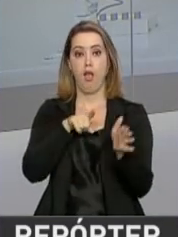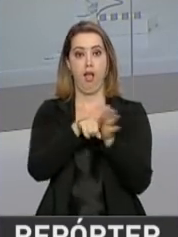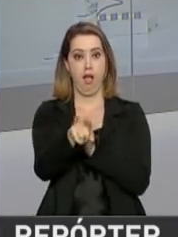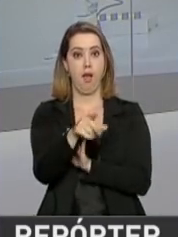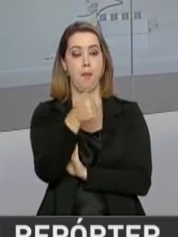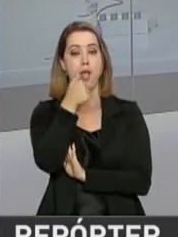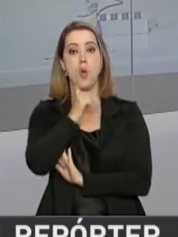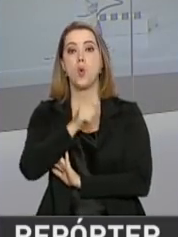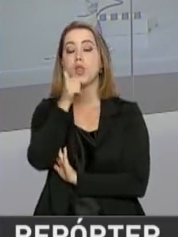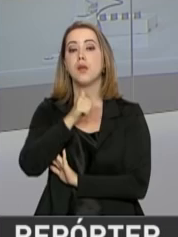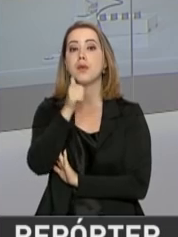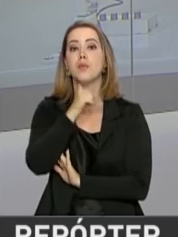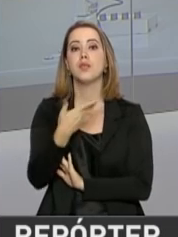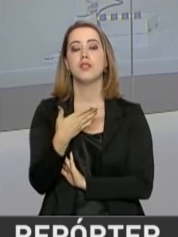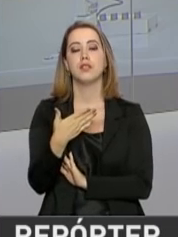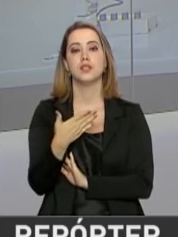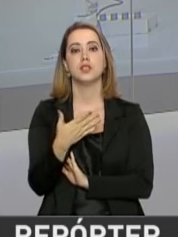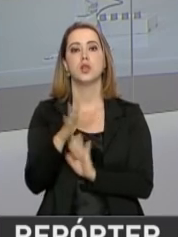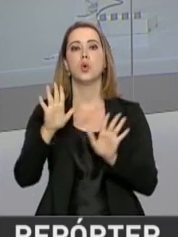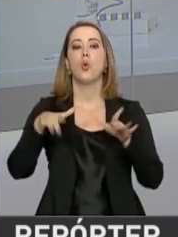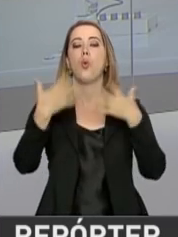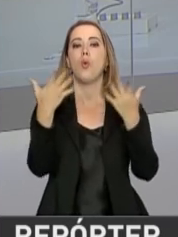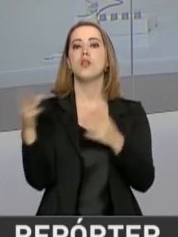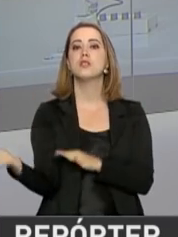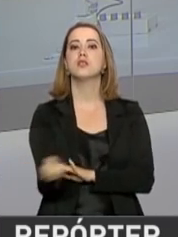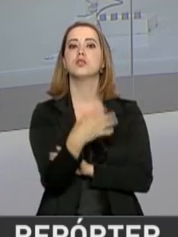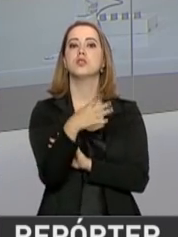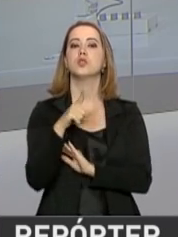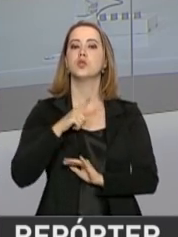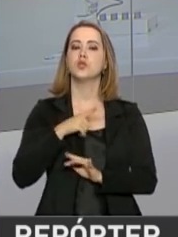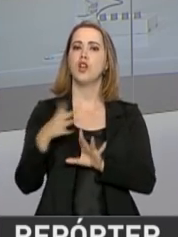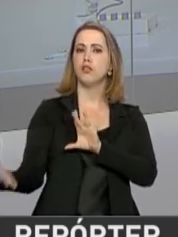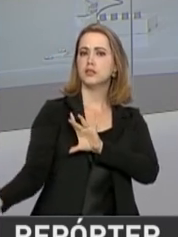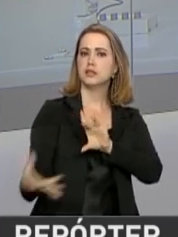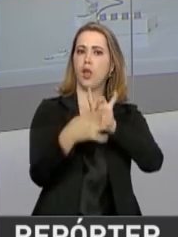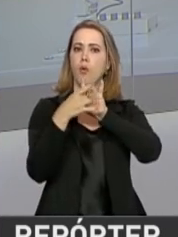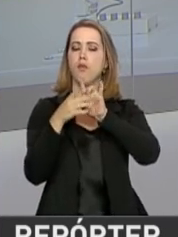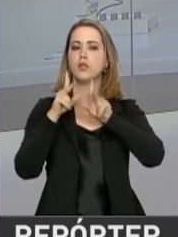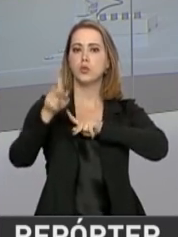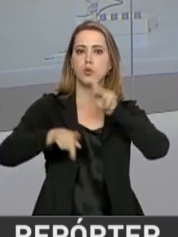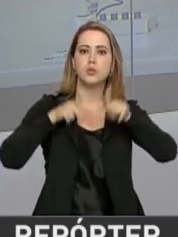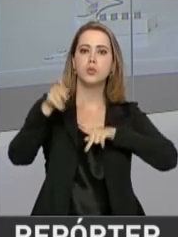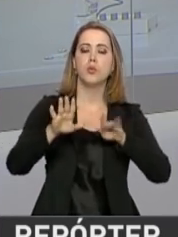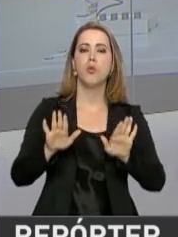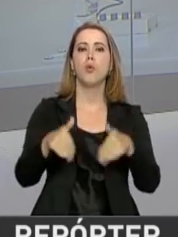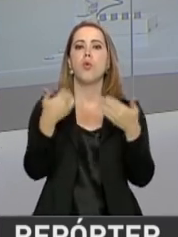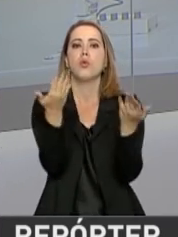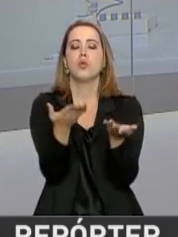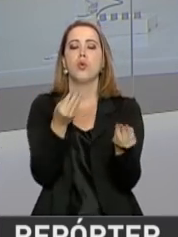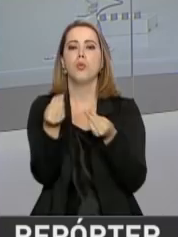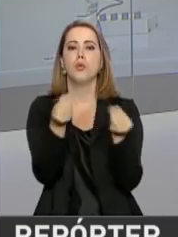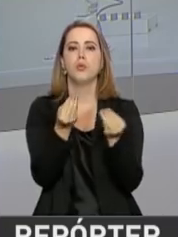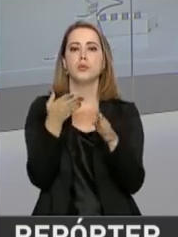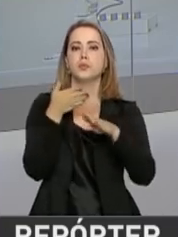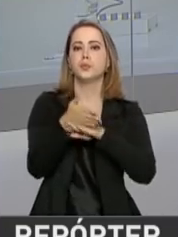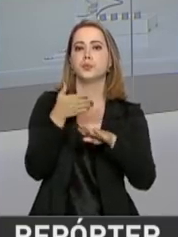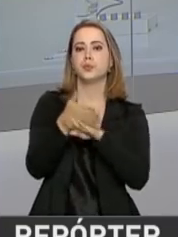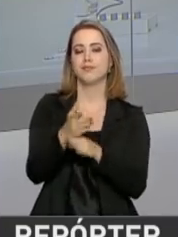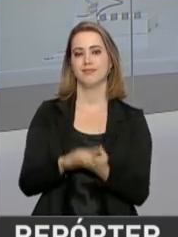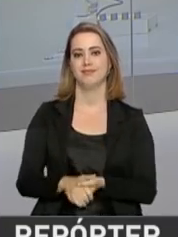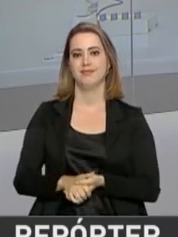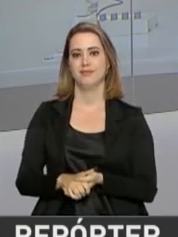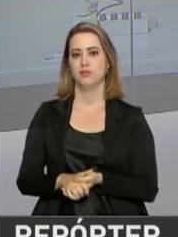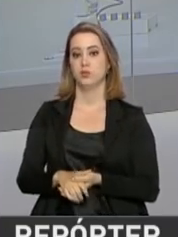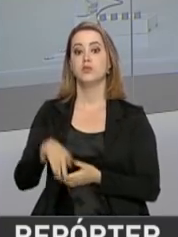pergunta é para você aqui. Entre as novidades tem a interação com o público, com o ouvinte, De que forma eles podem participar? É